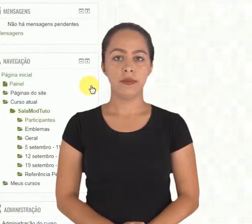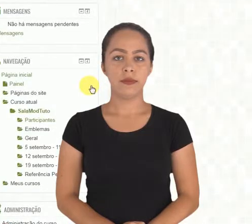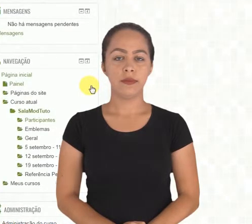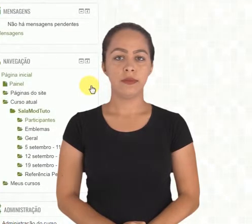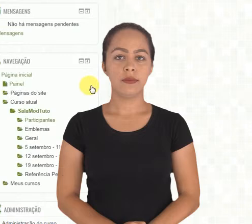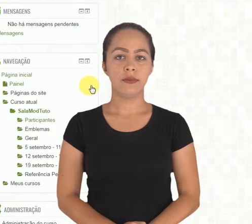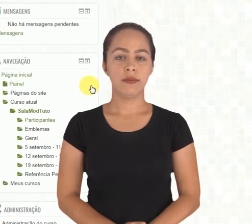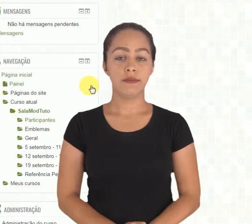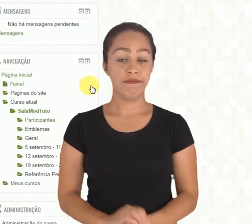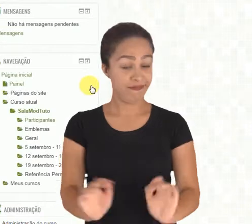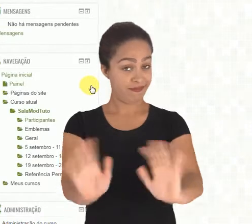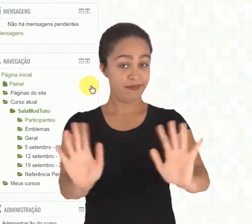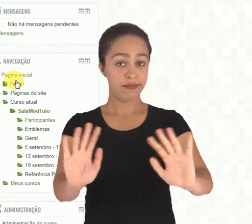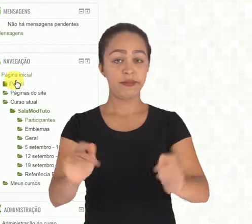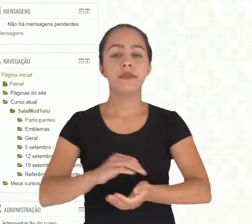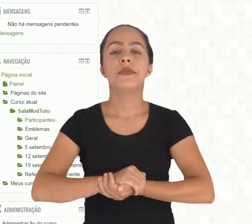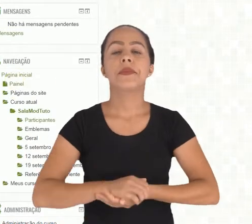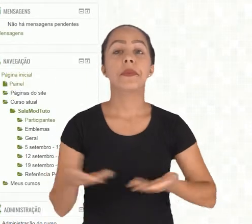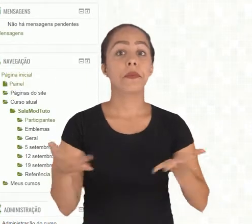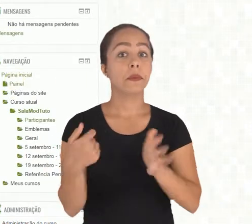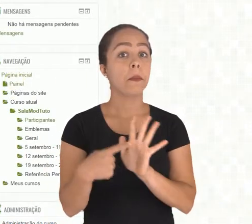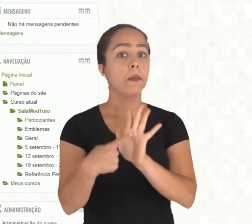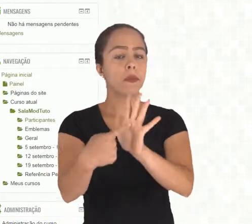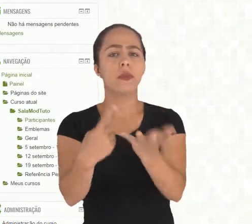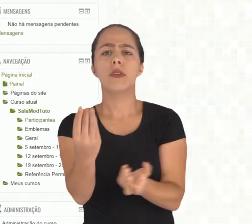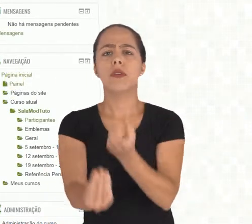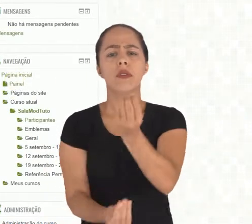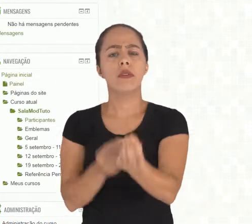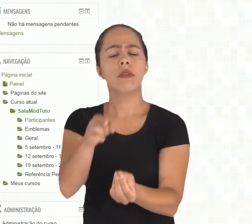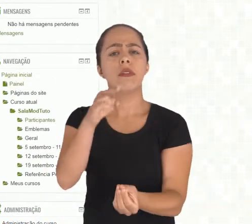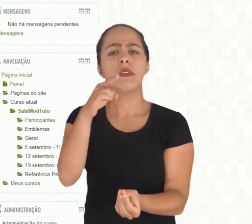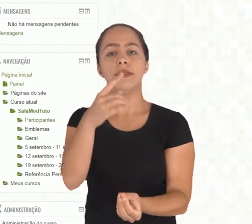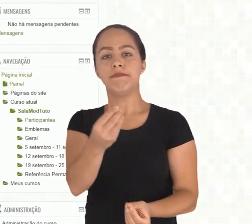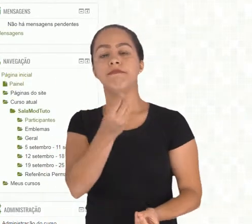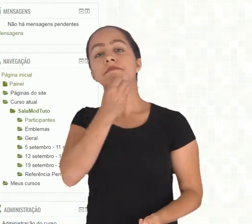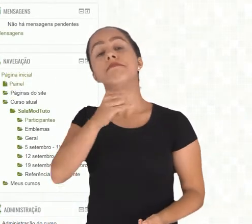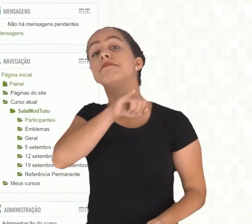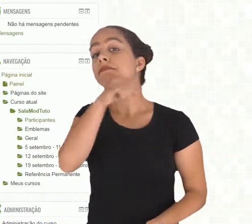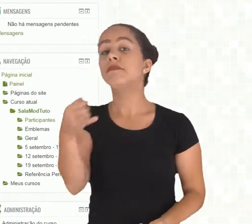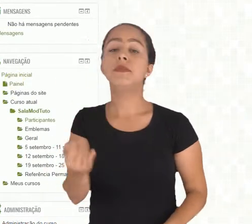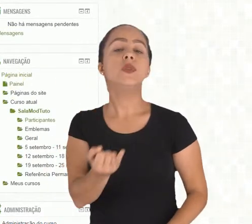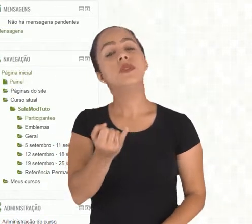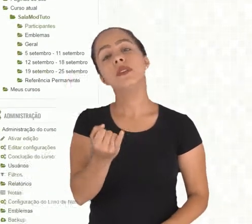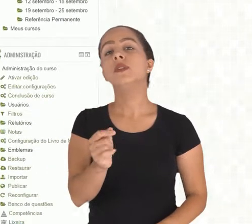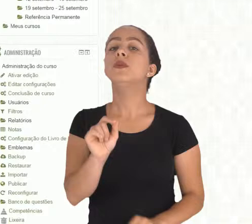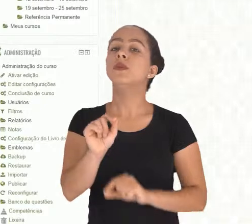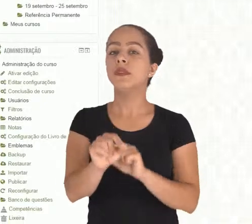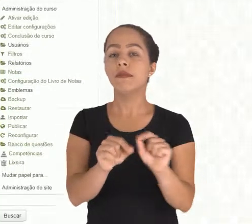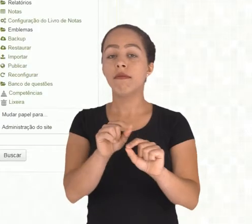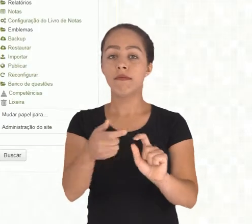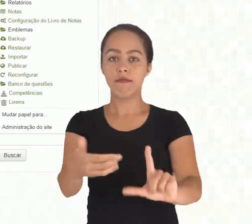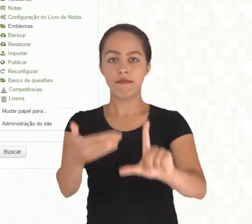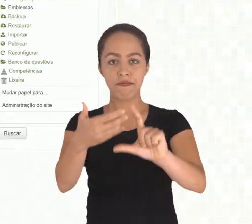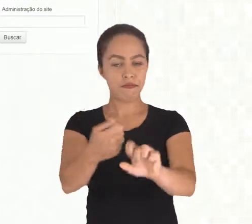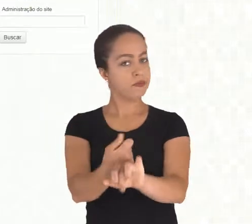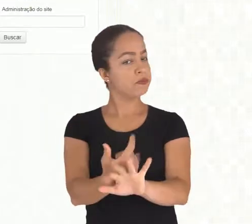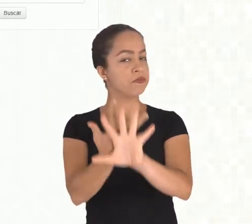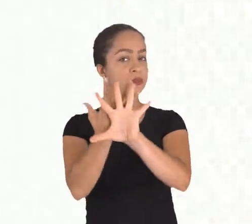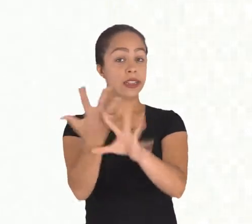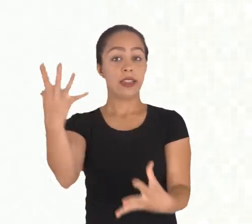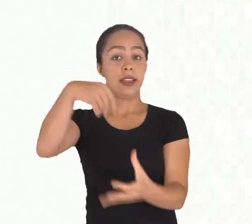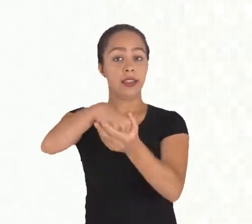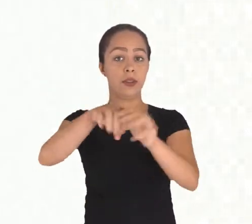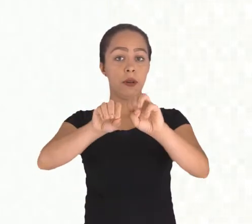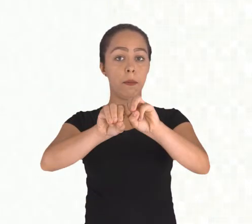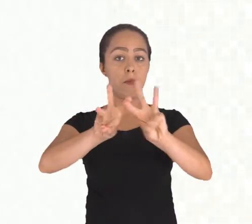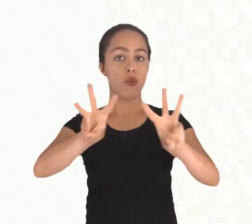Olá, hoje eu quero te mostrar como você faz para utilizar a webconferência de dentro do Moodle